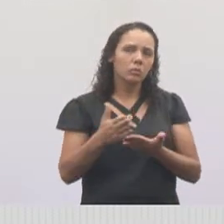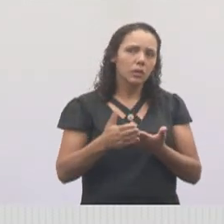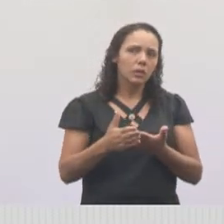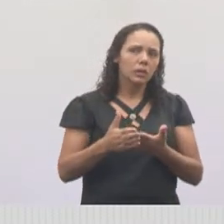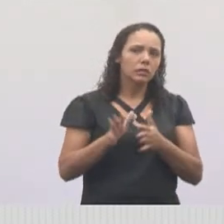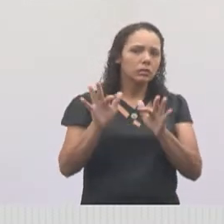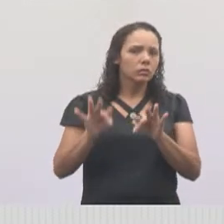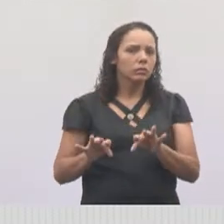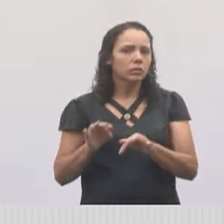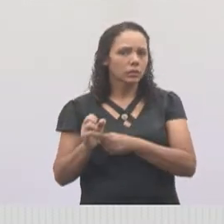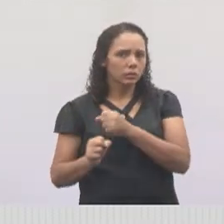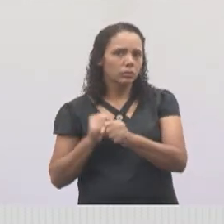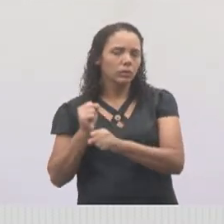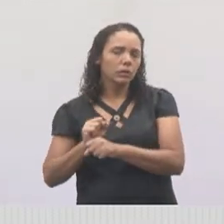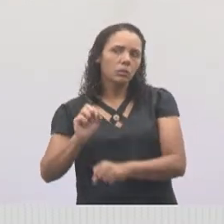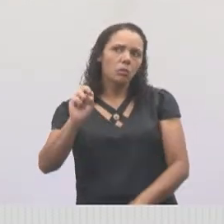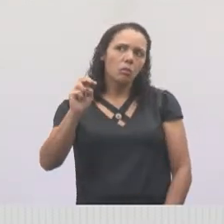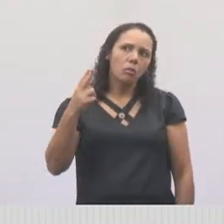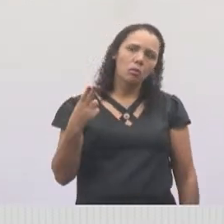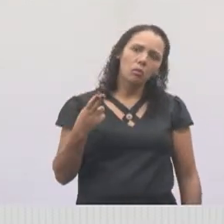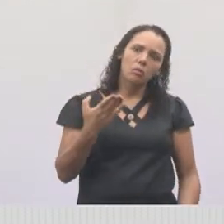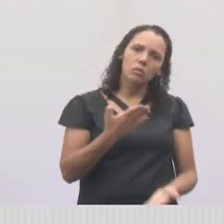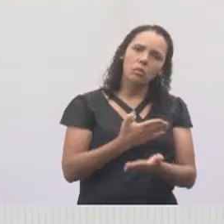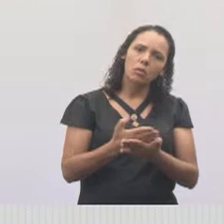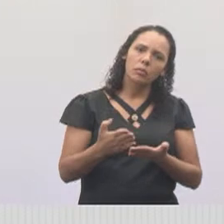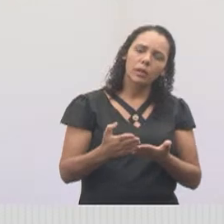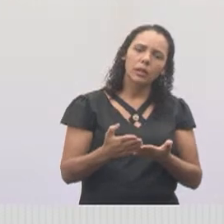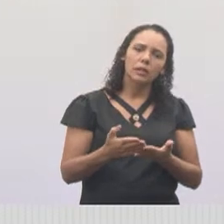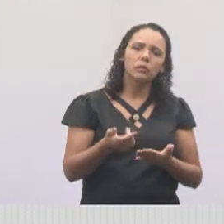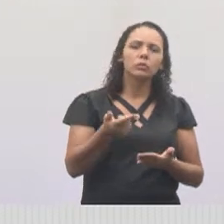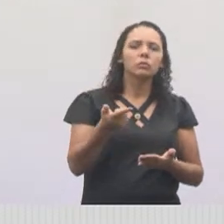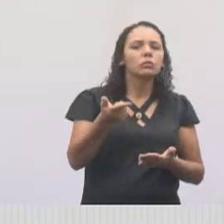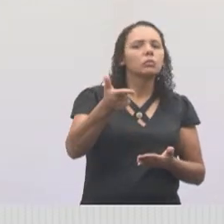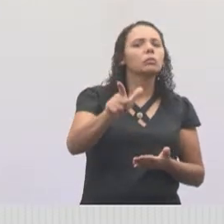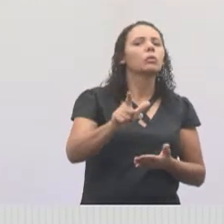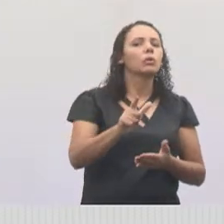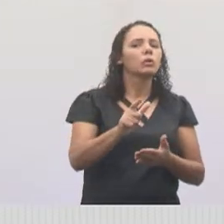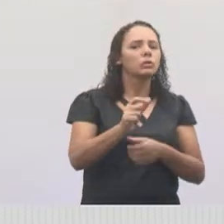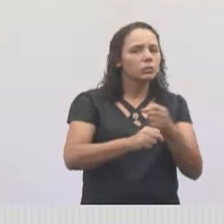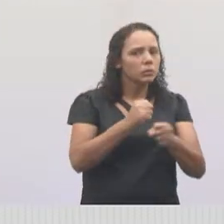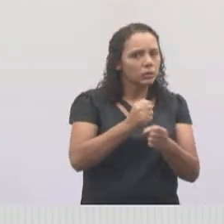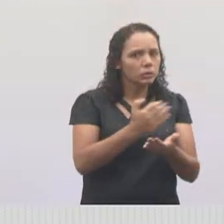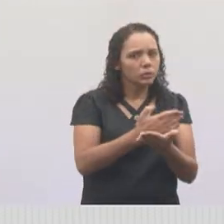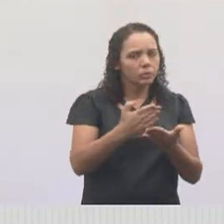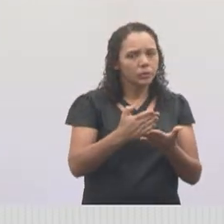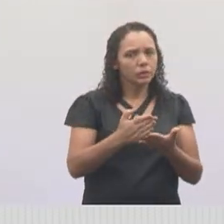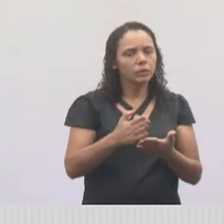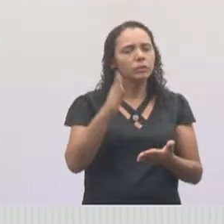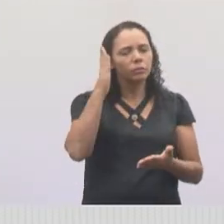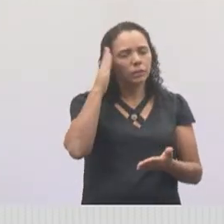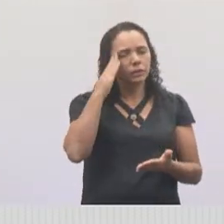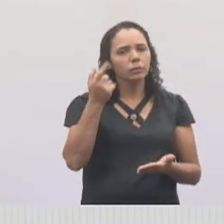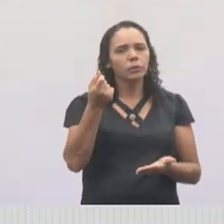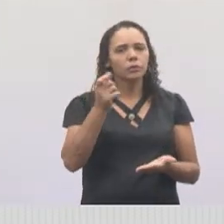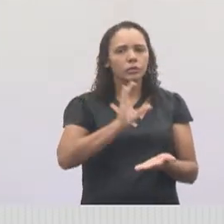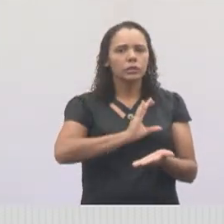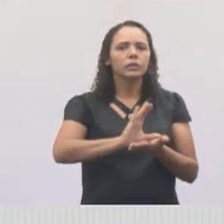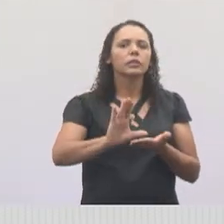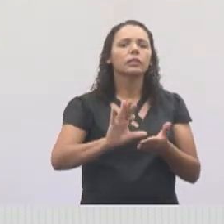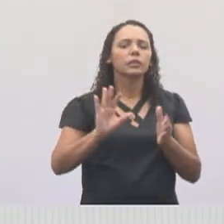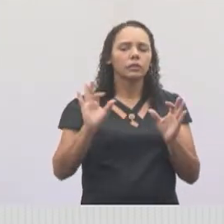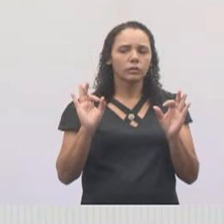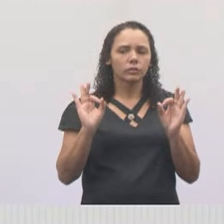do ano a obra ou talvez no começo do ano, tá bom? Mas eles sabem que a emenda já foi